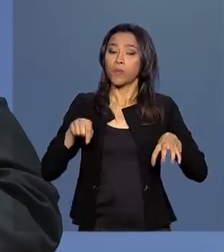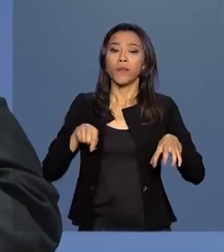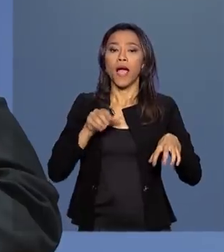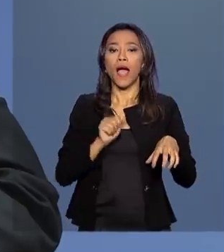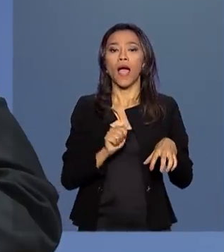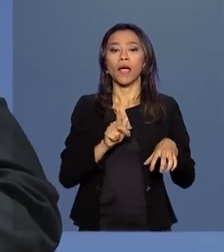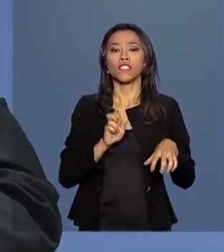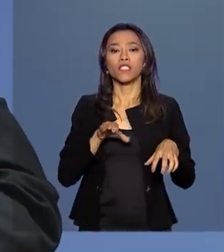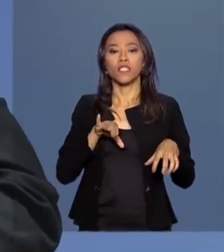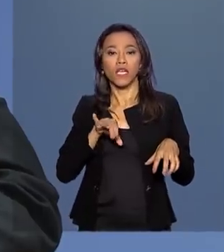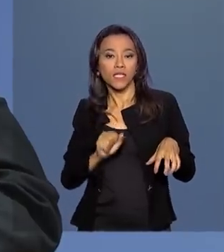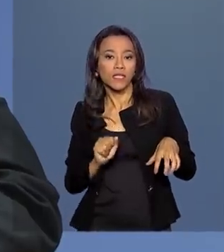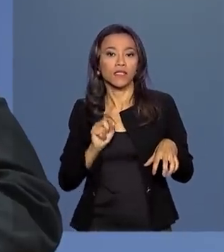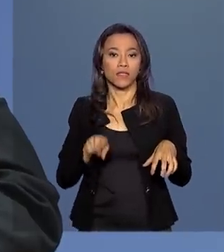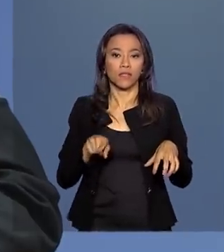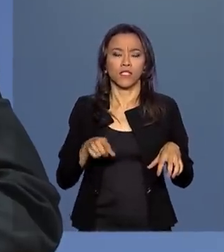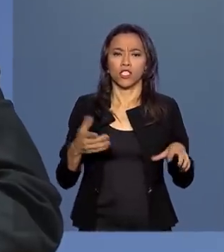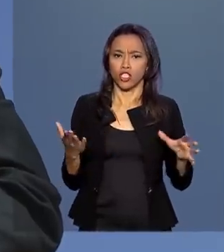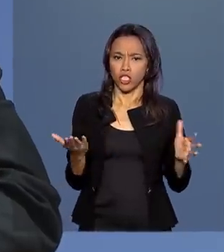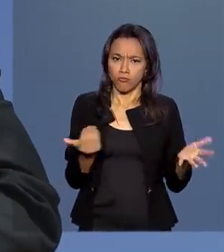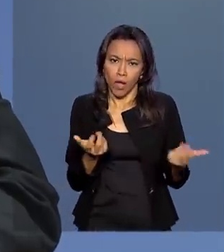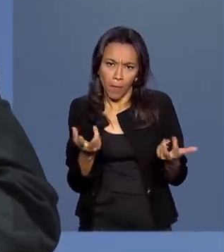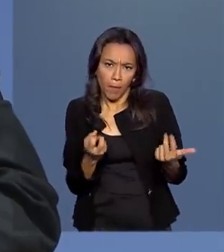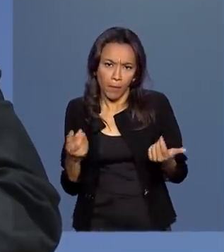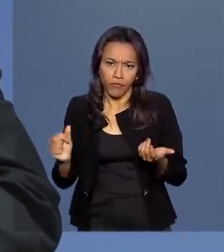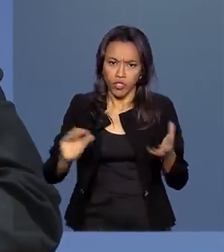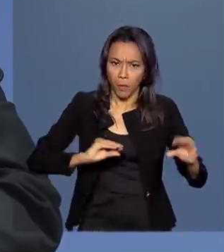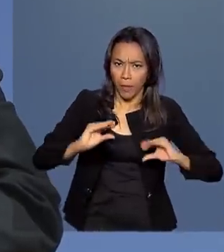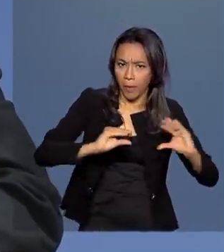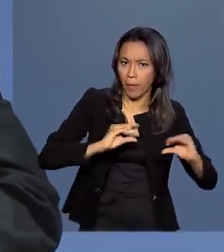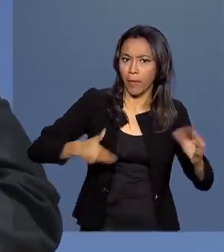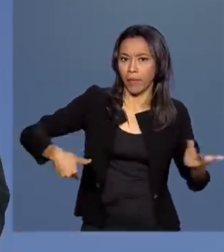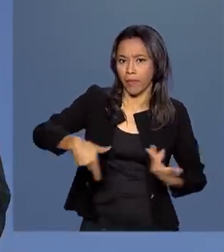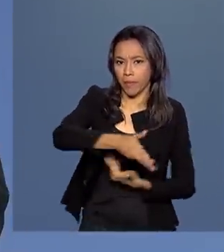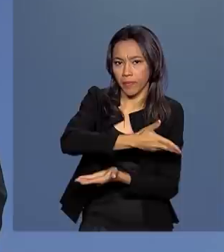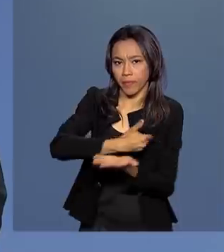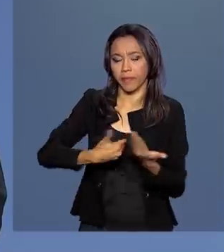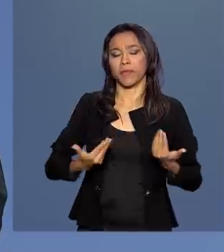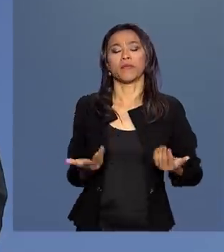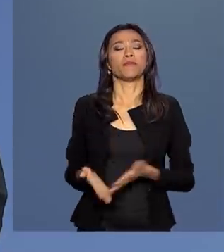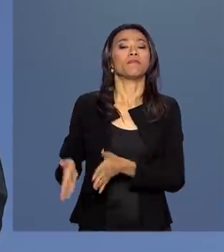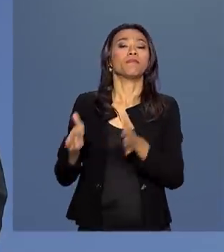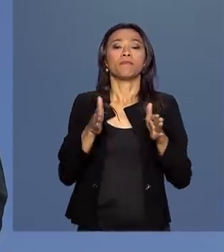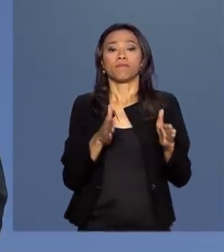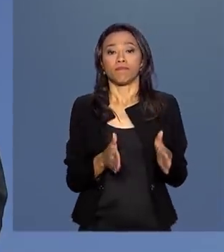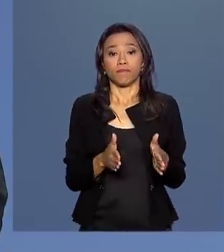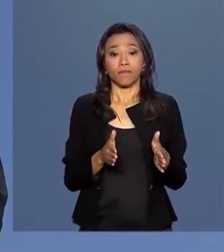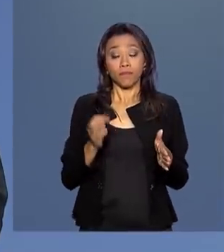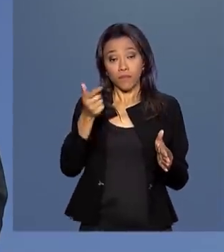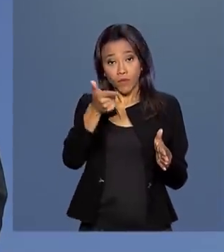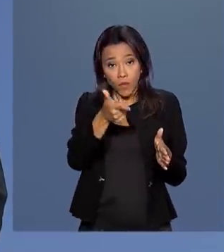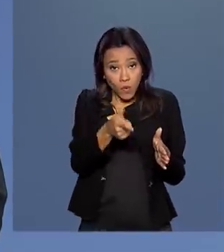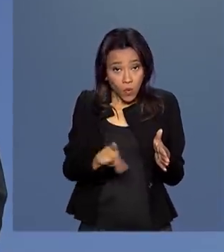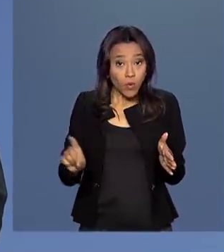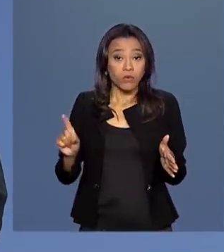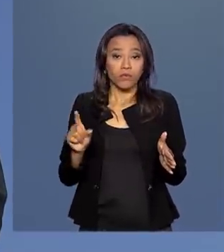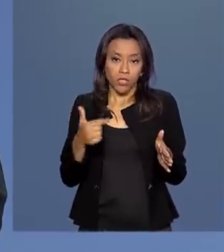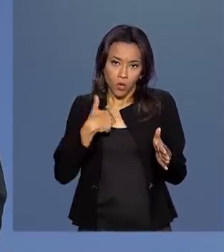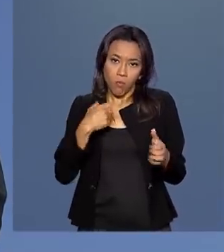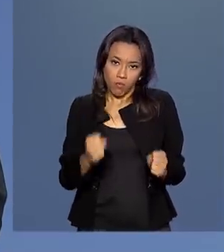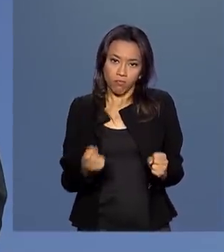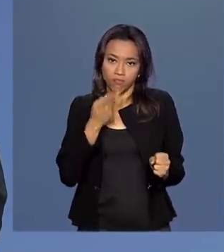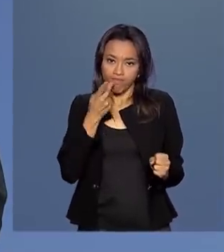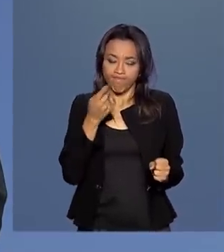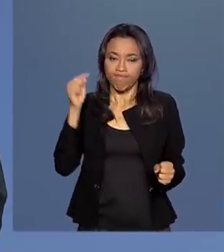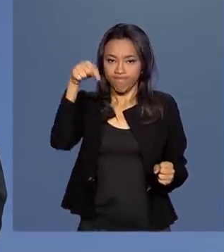de exportações e atração de investimentos, ou os congêneres. Um elemento que eu posso destacar